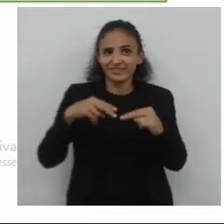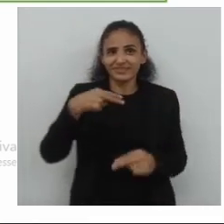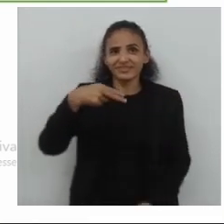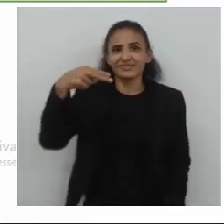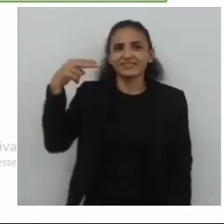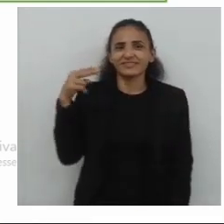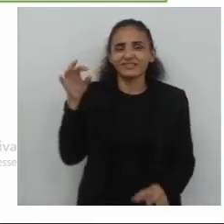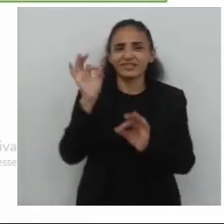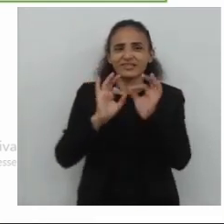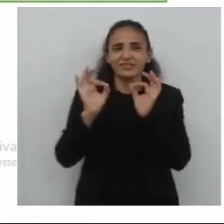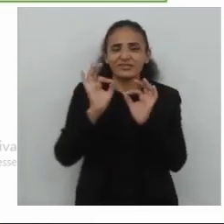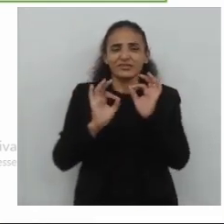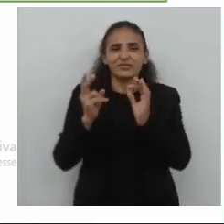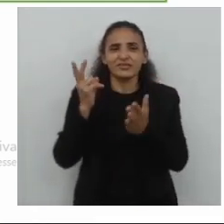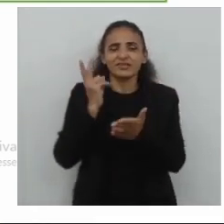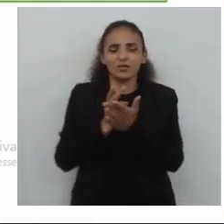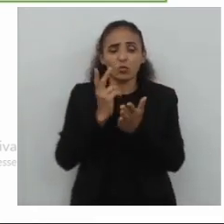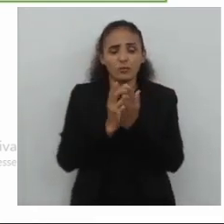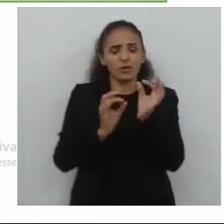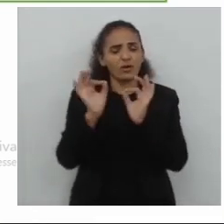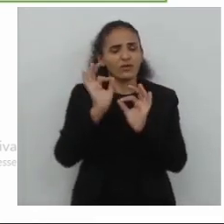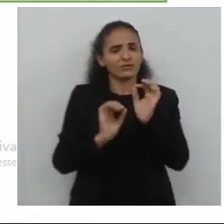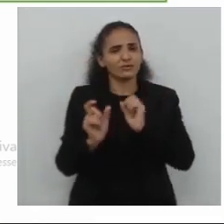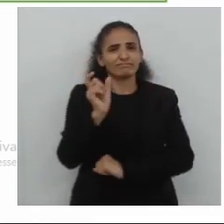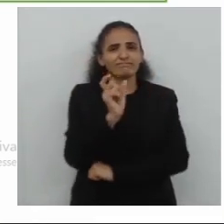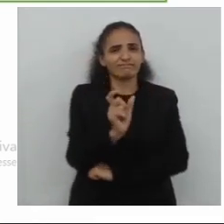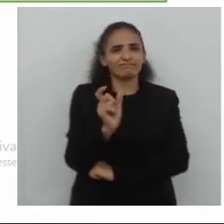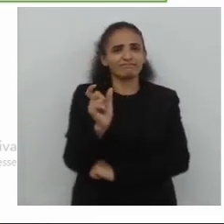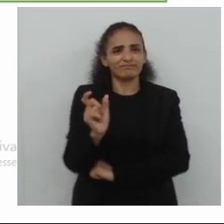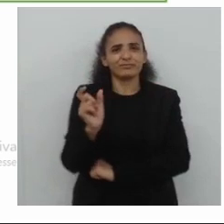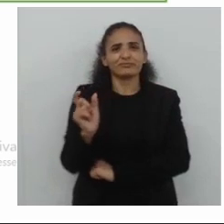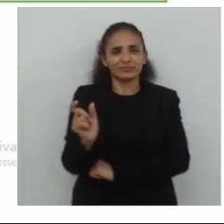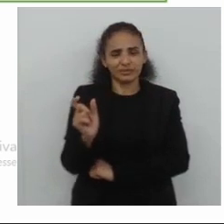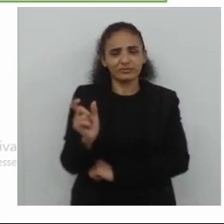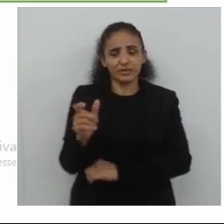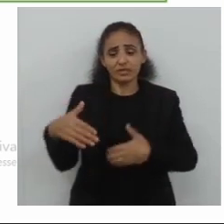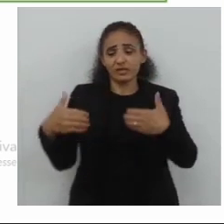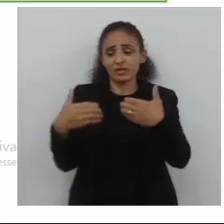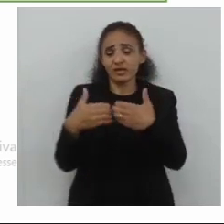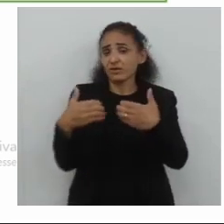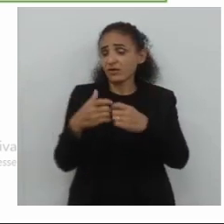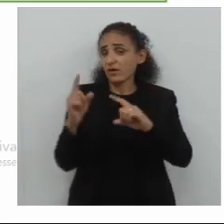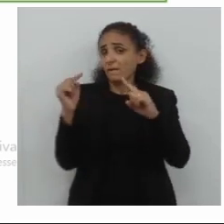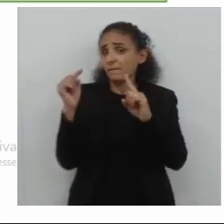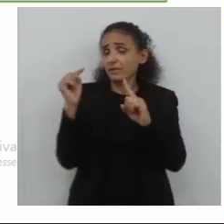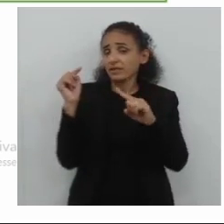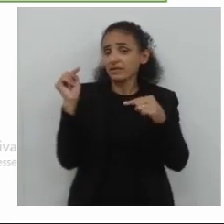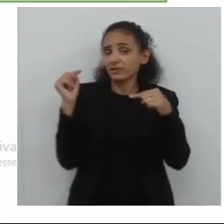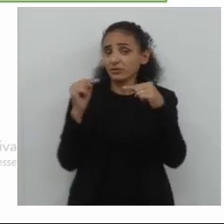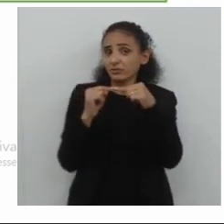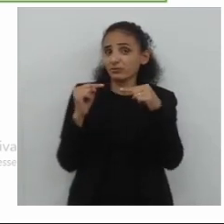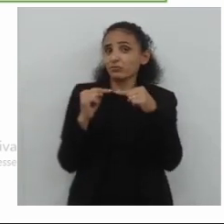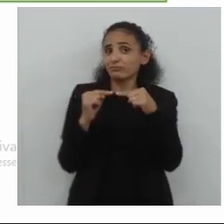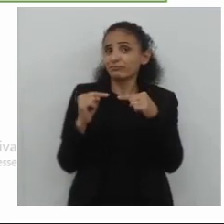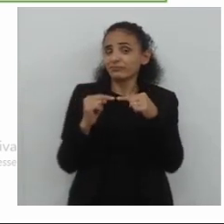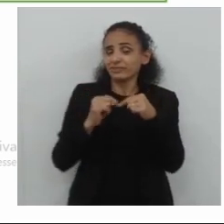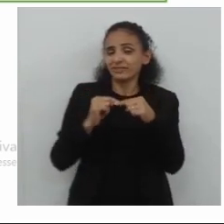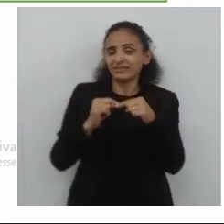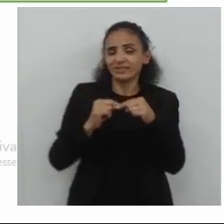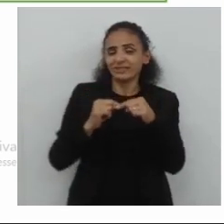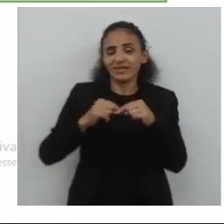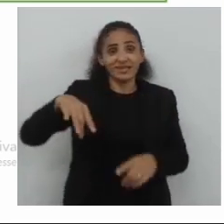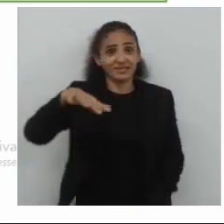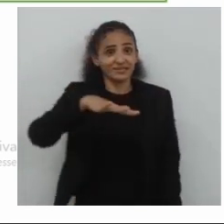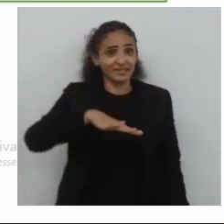Do Nordeste, e vai usar certos elementos, palavras próximas, corrente, aqui, certo? Do